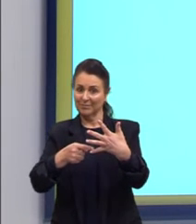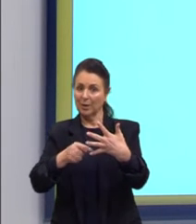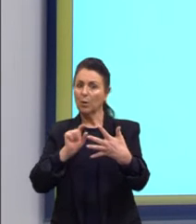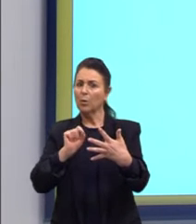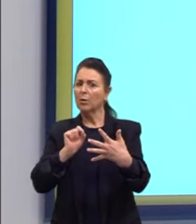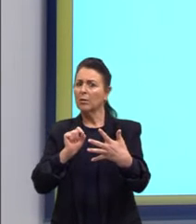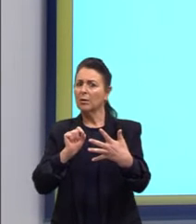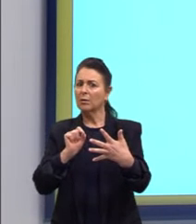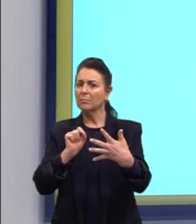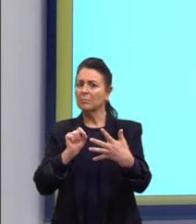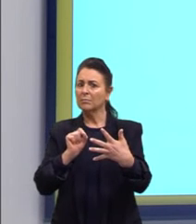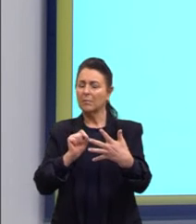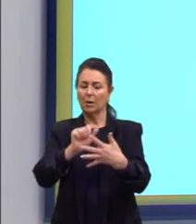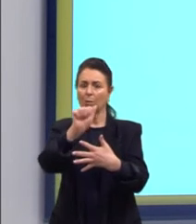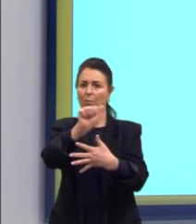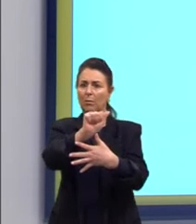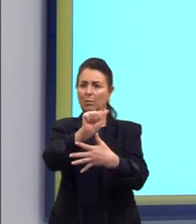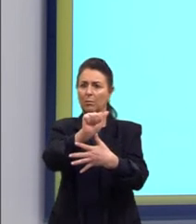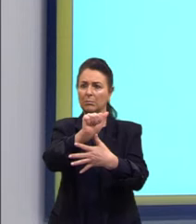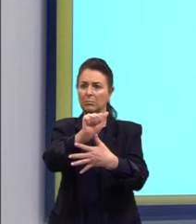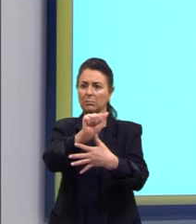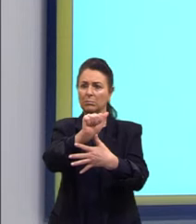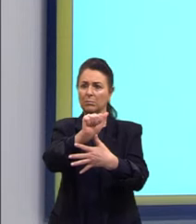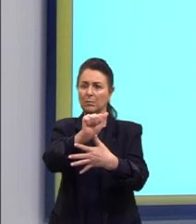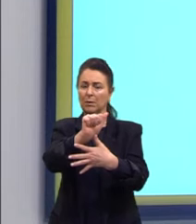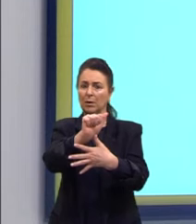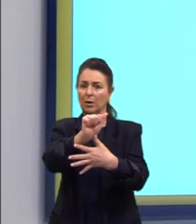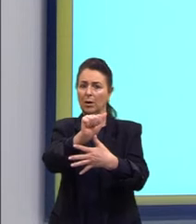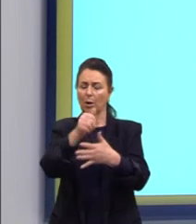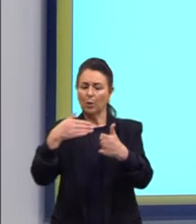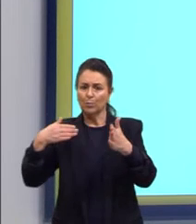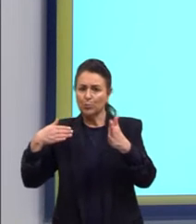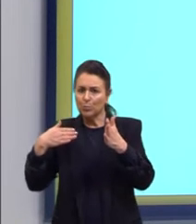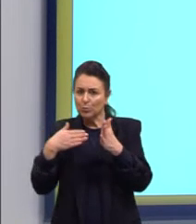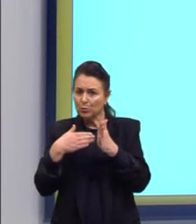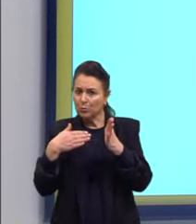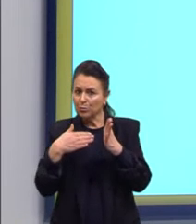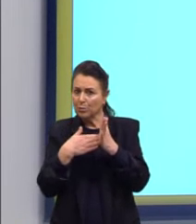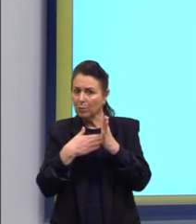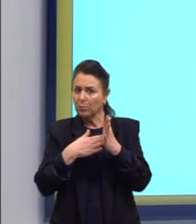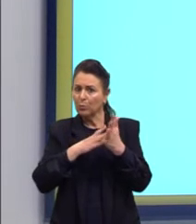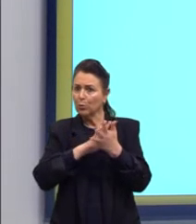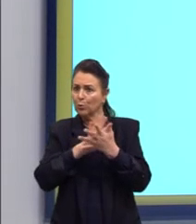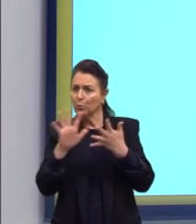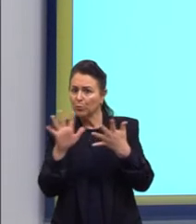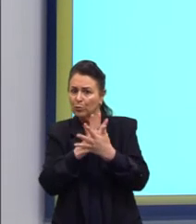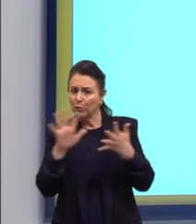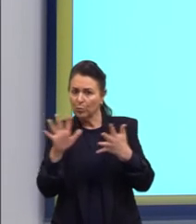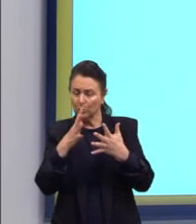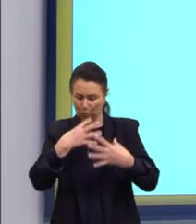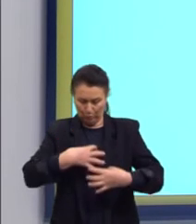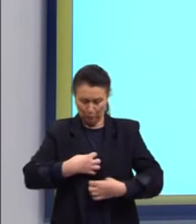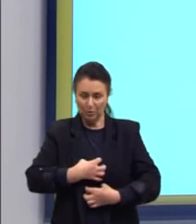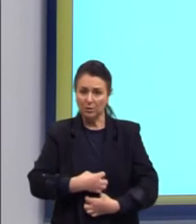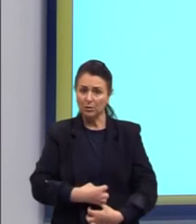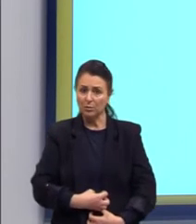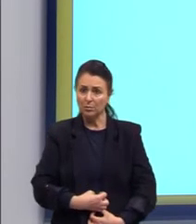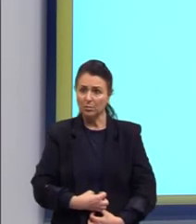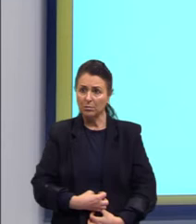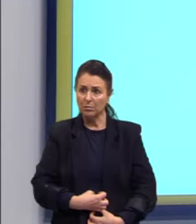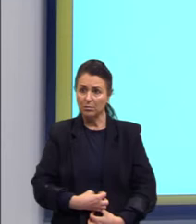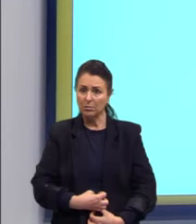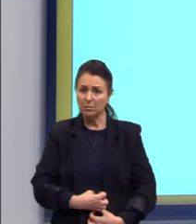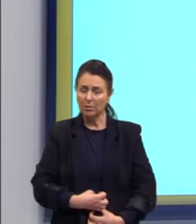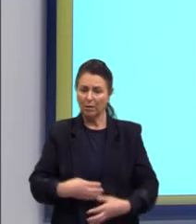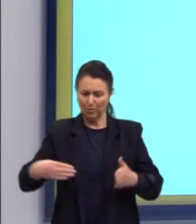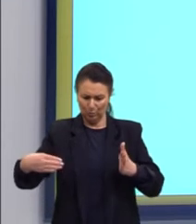vocês acham? Letra A. Porque vai causar a obstrução do fluxo intestinal. Gente,